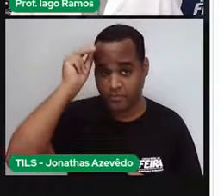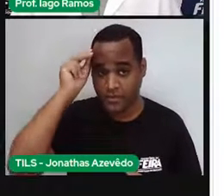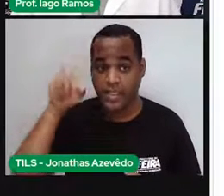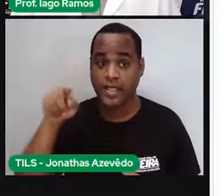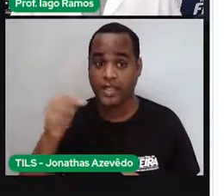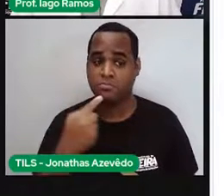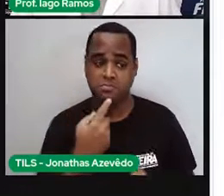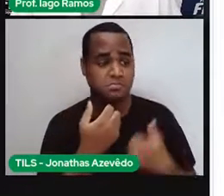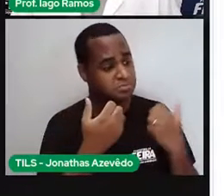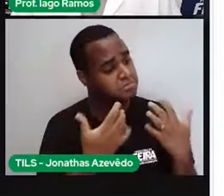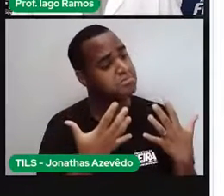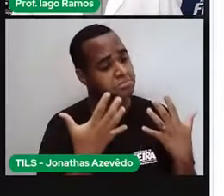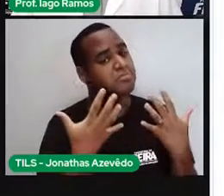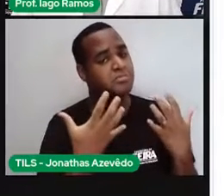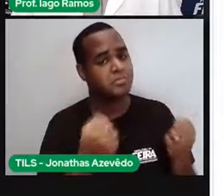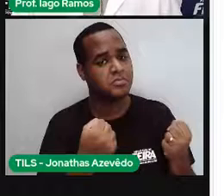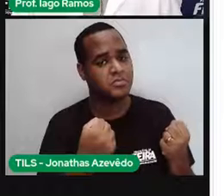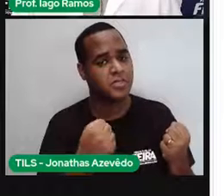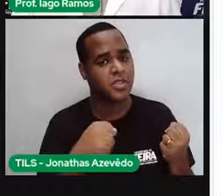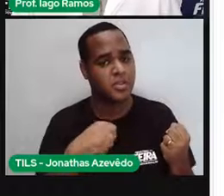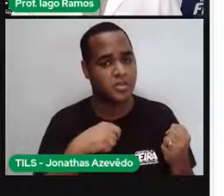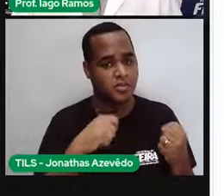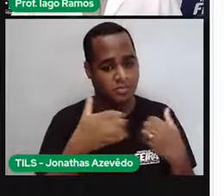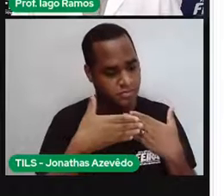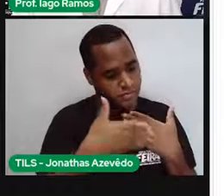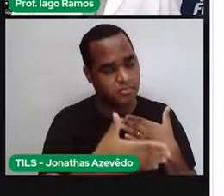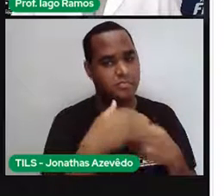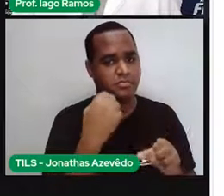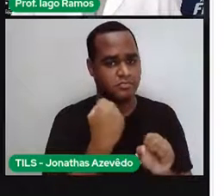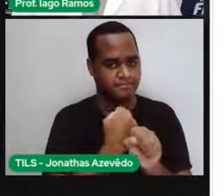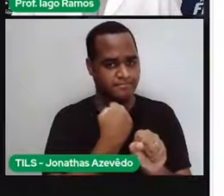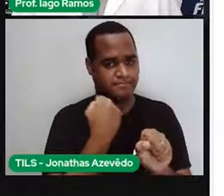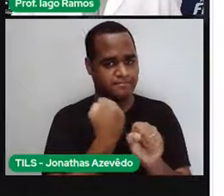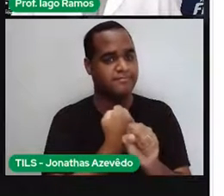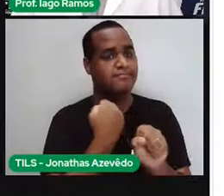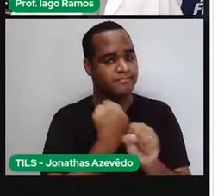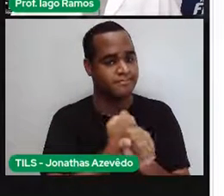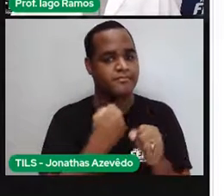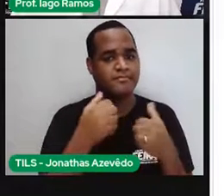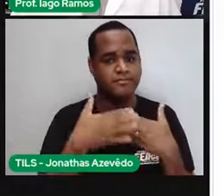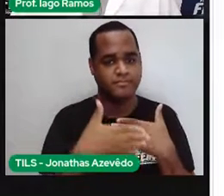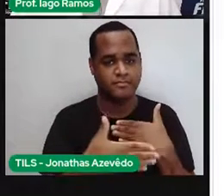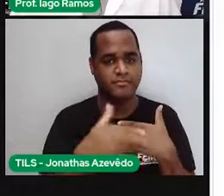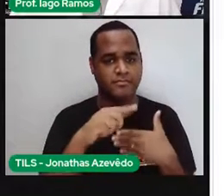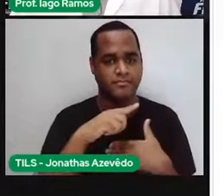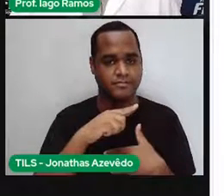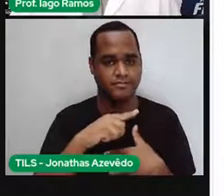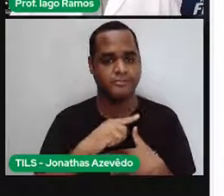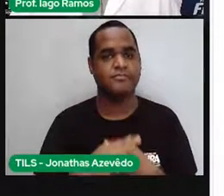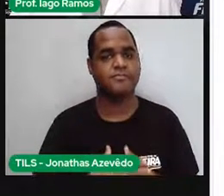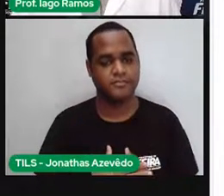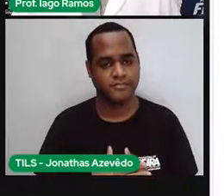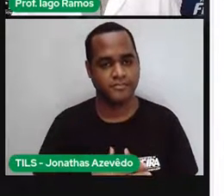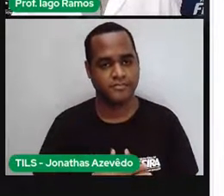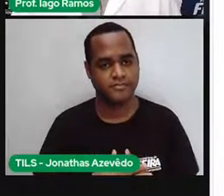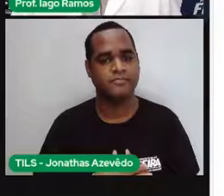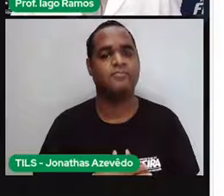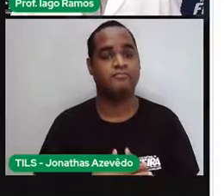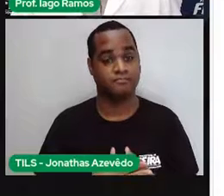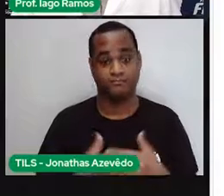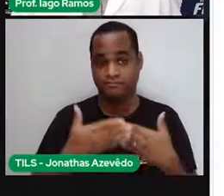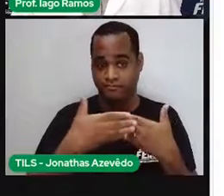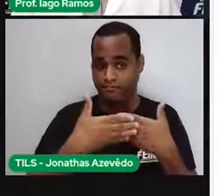solicitação e afirma que irá construí-la e vai construir esse espaço